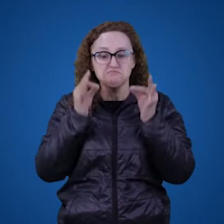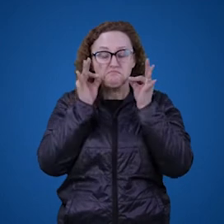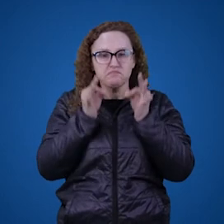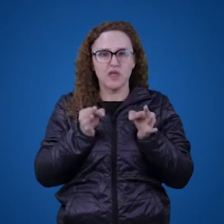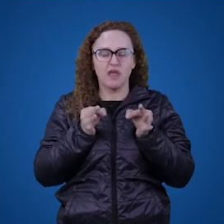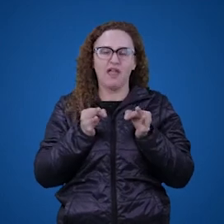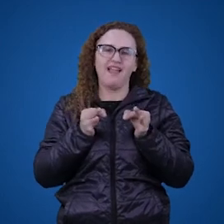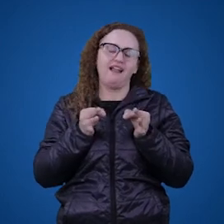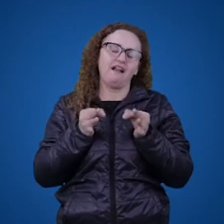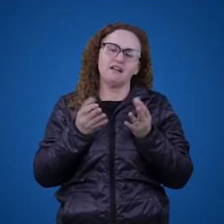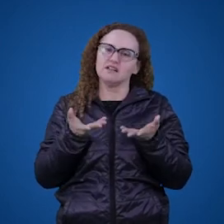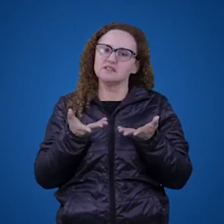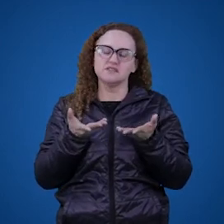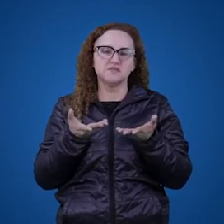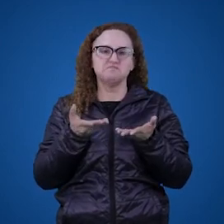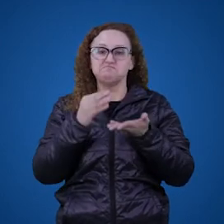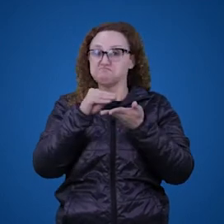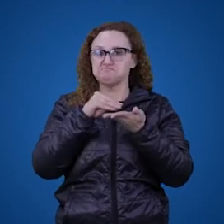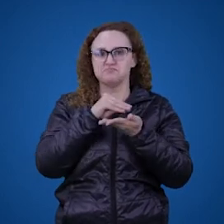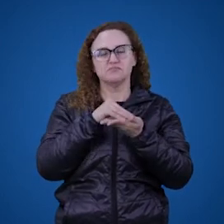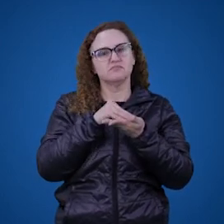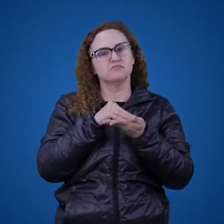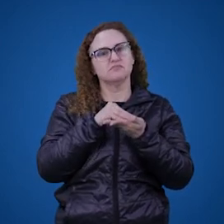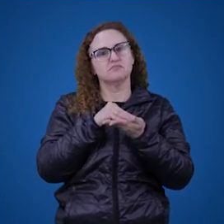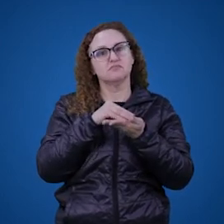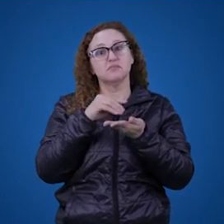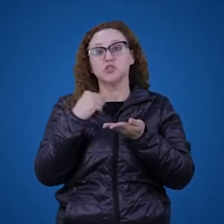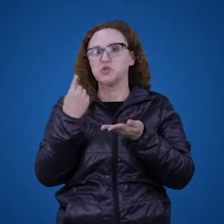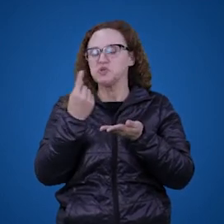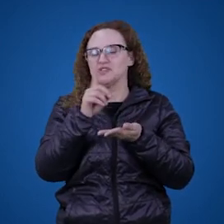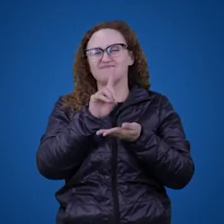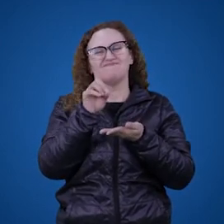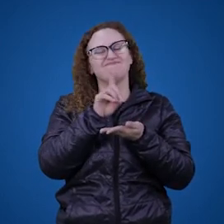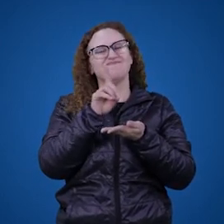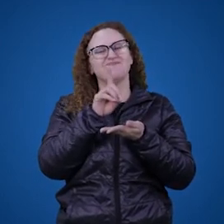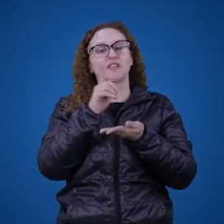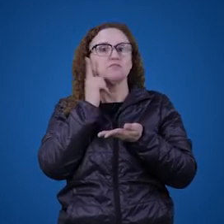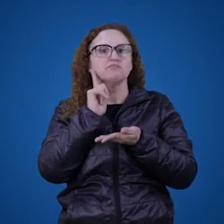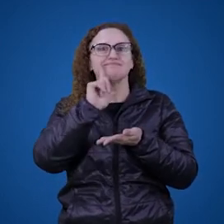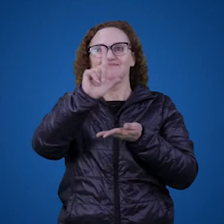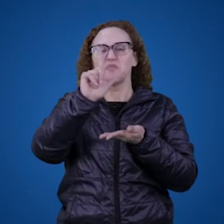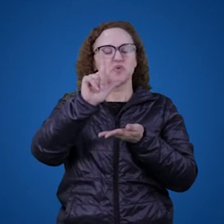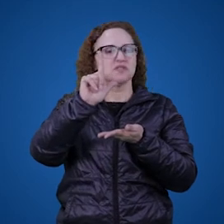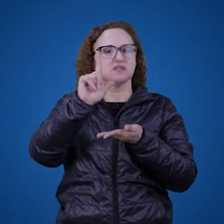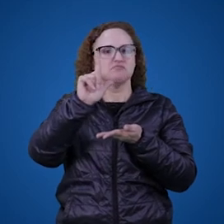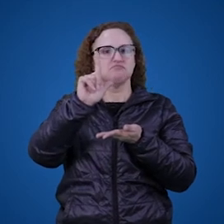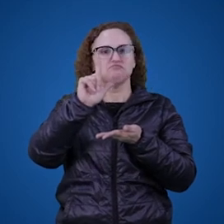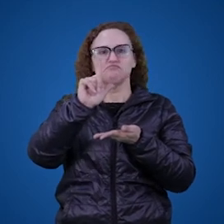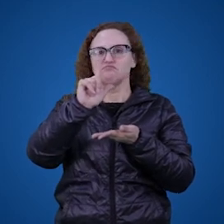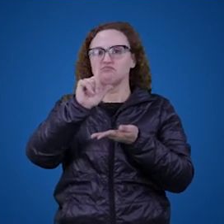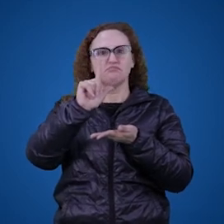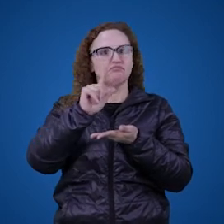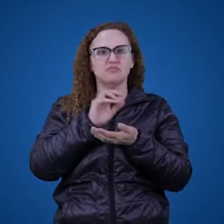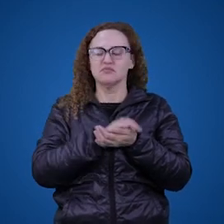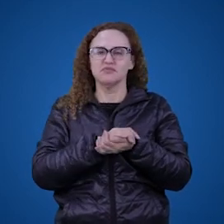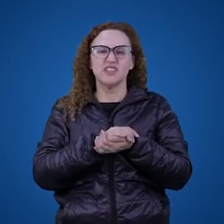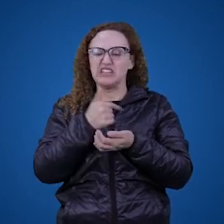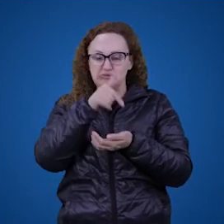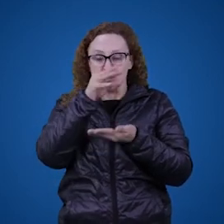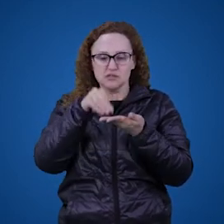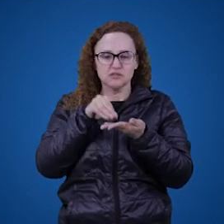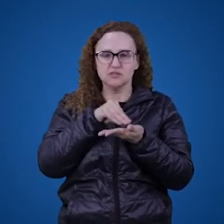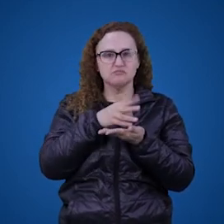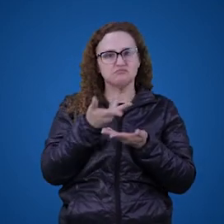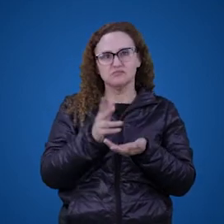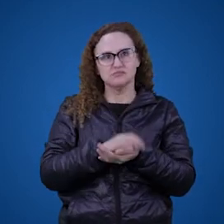maneira adequada no contexto das jogadas dadas, provavelmente nós não teríamos sucesso no jogo ou ainda não haveria